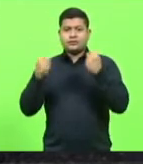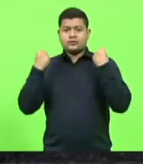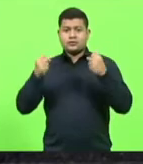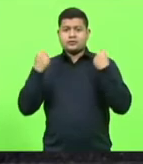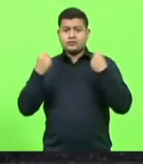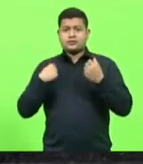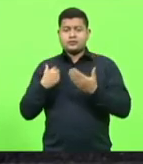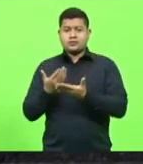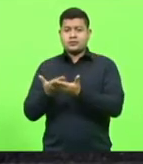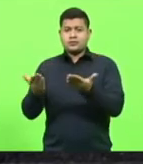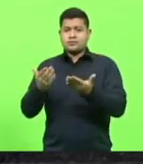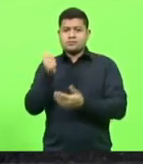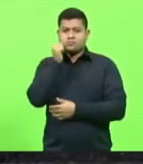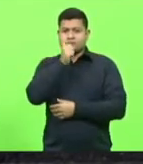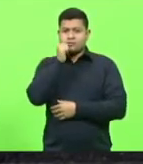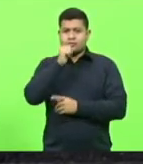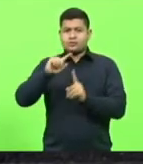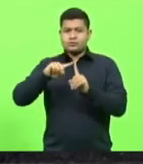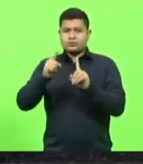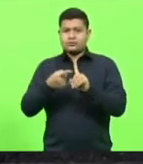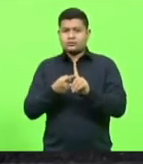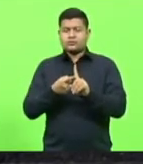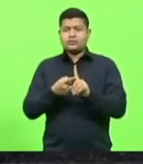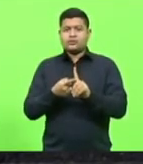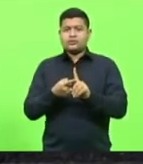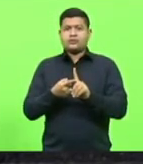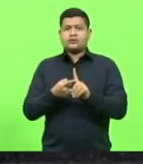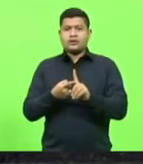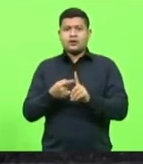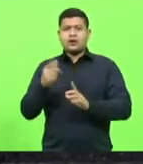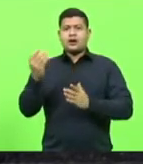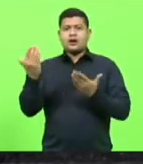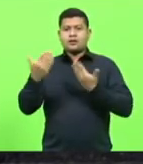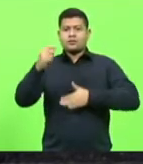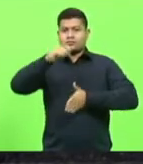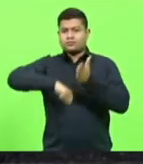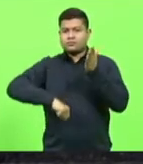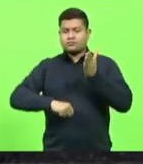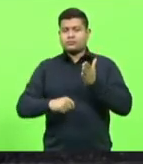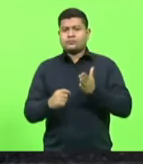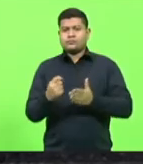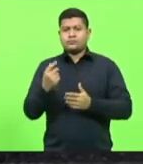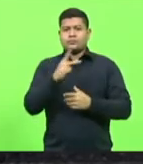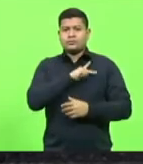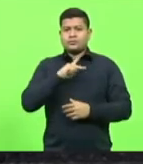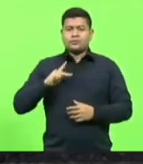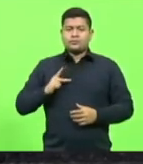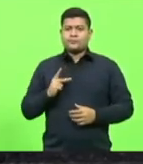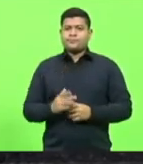candidata gestante em concurso público. Em votação.